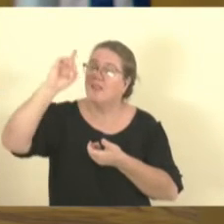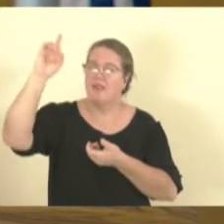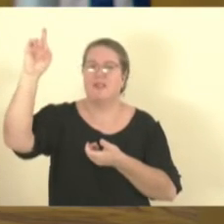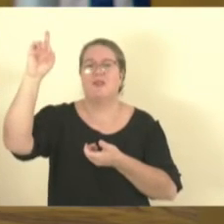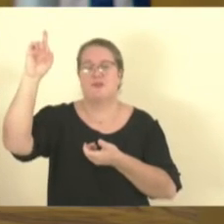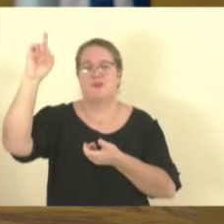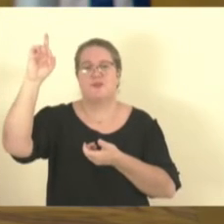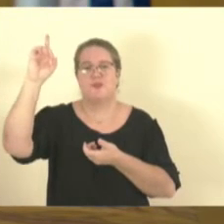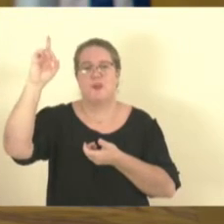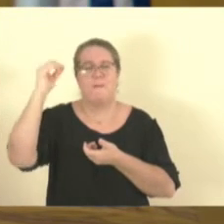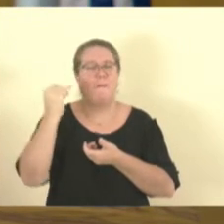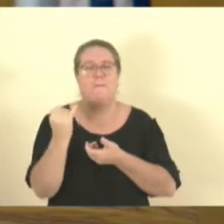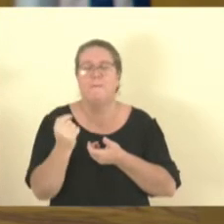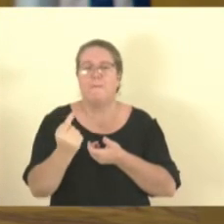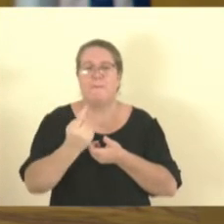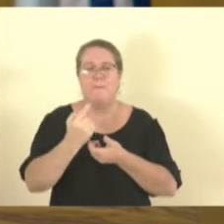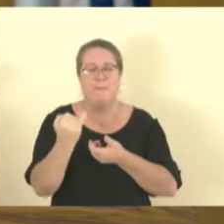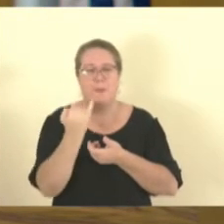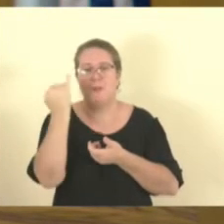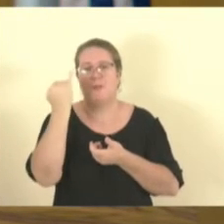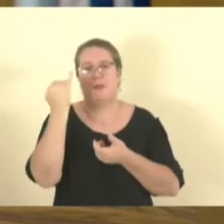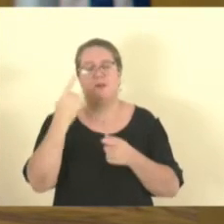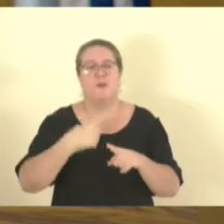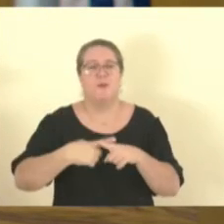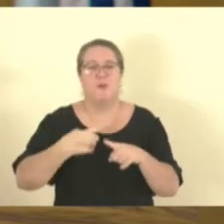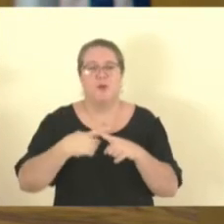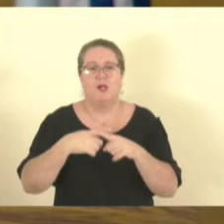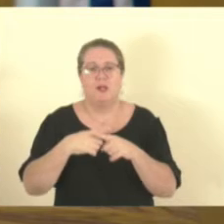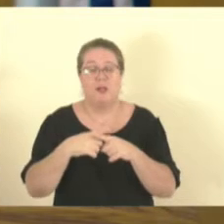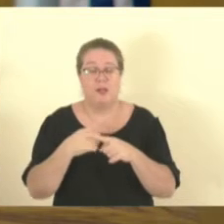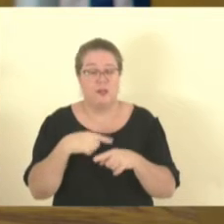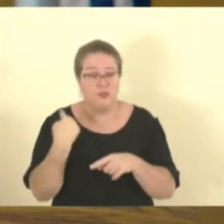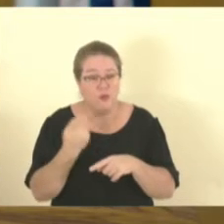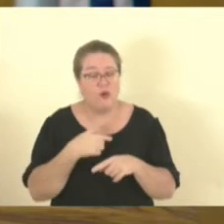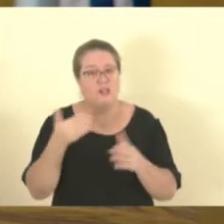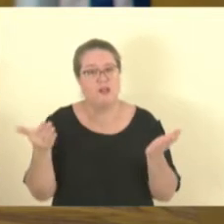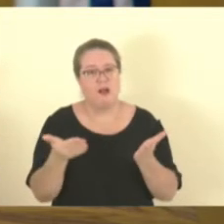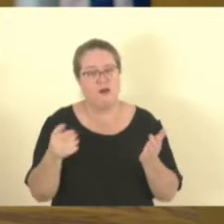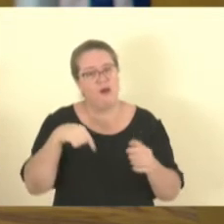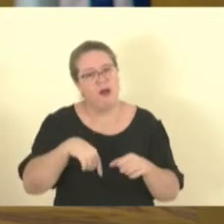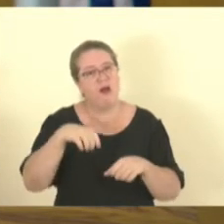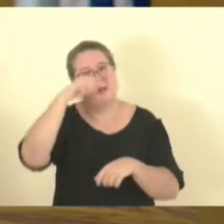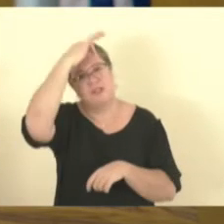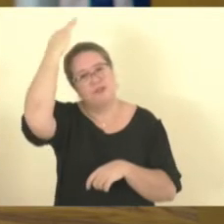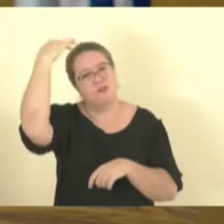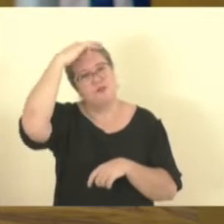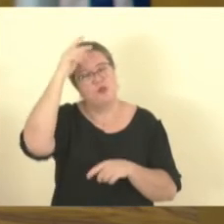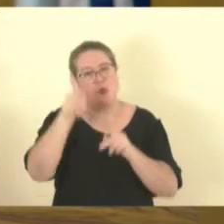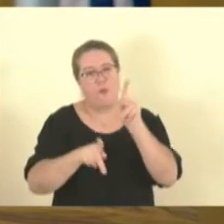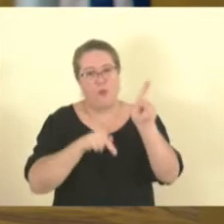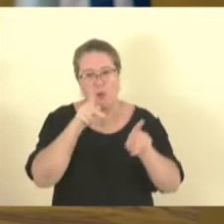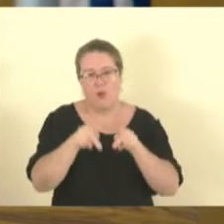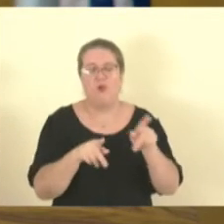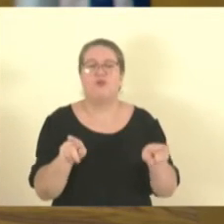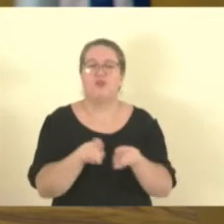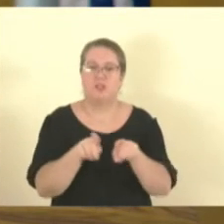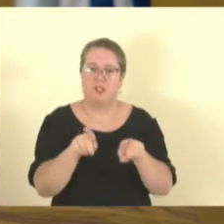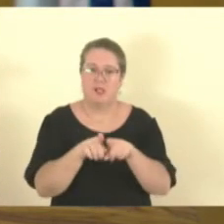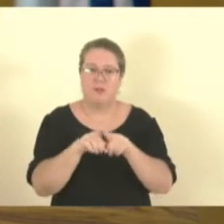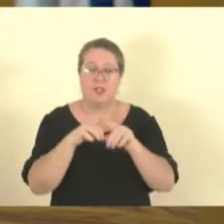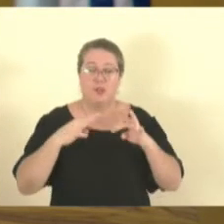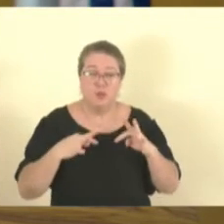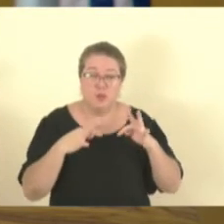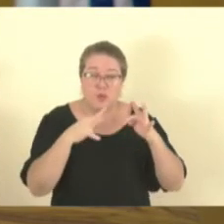por nos permitir estar no Estado do Espírito Santo, pelo povo do Espírito Santo e por tudo o que